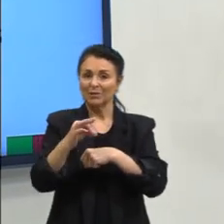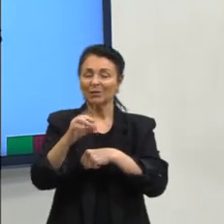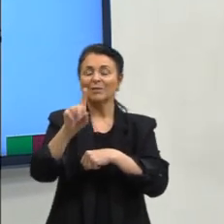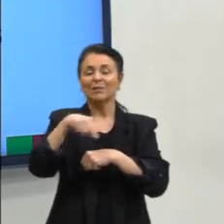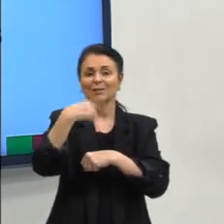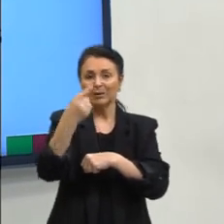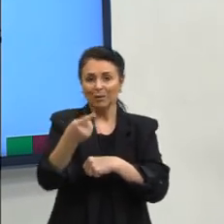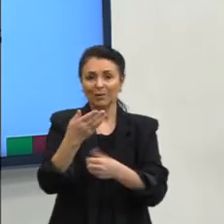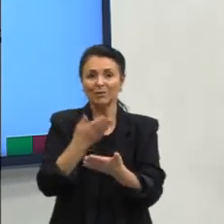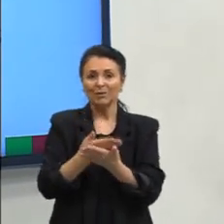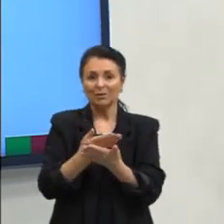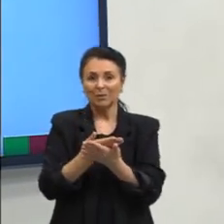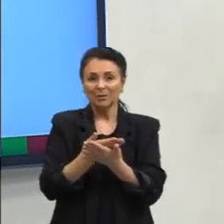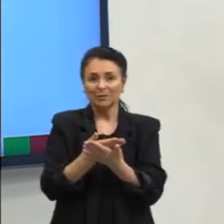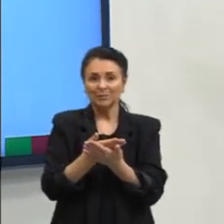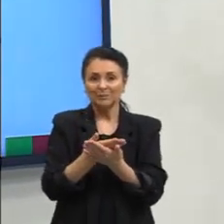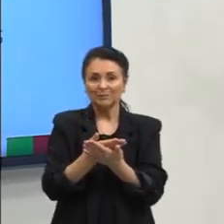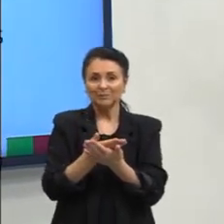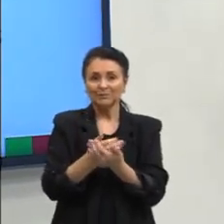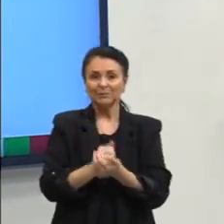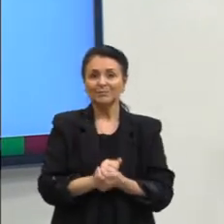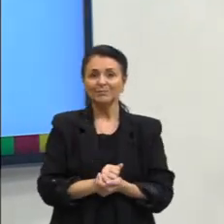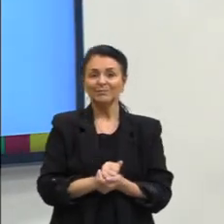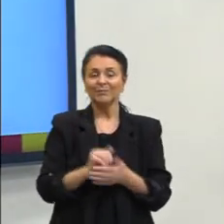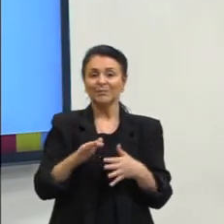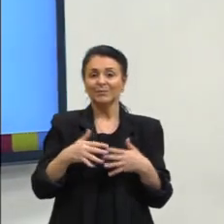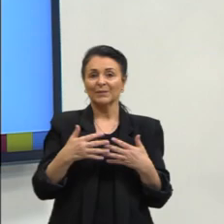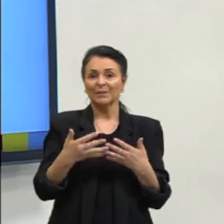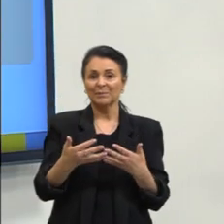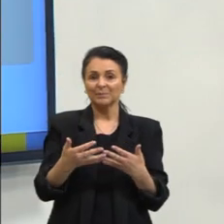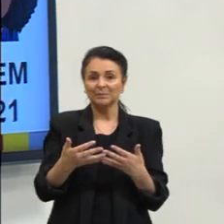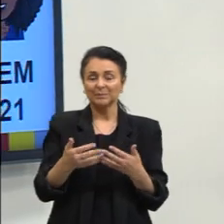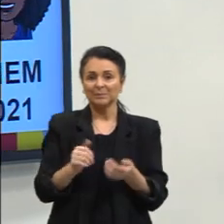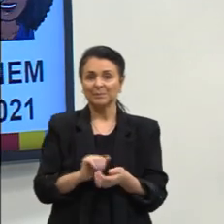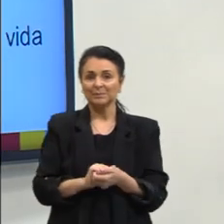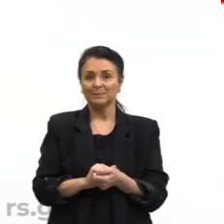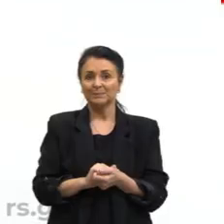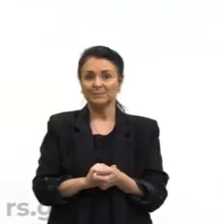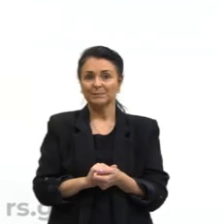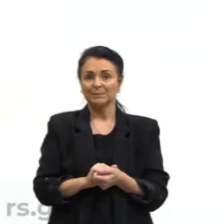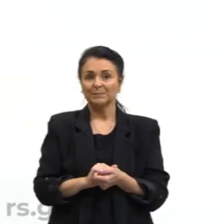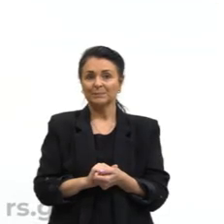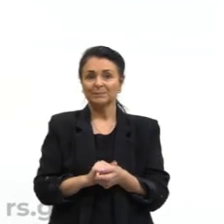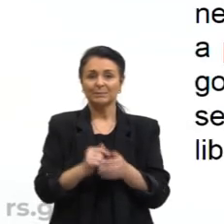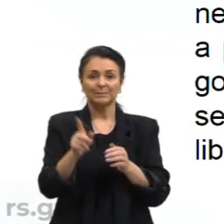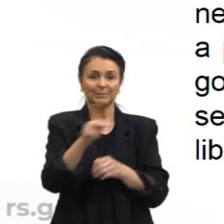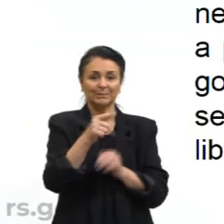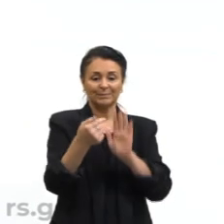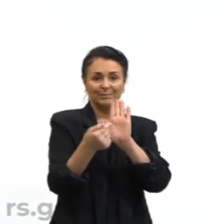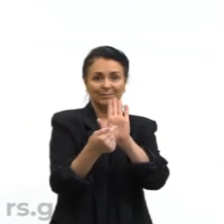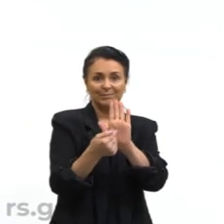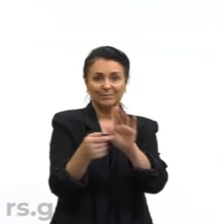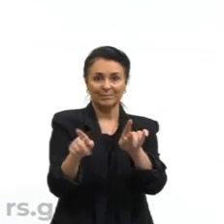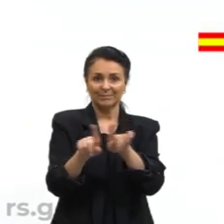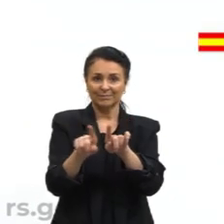Encontro Certo? Então Quero mostrar Para vocês Aqui